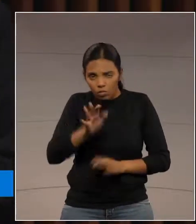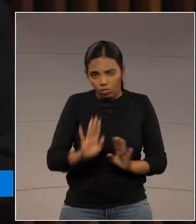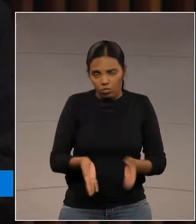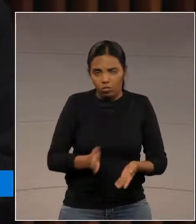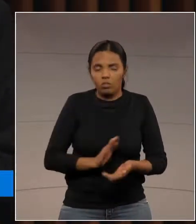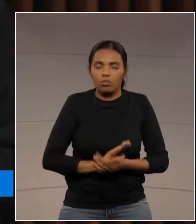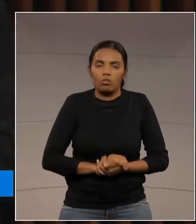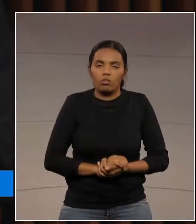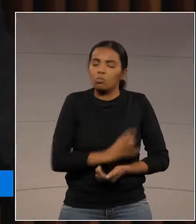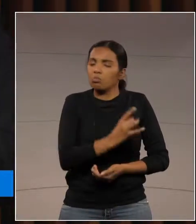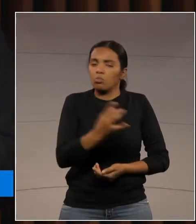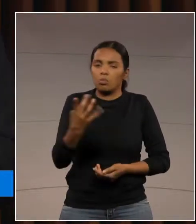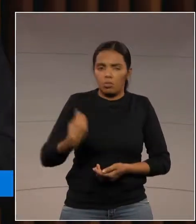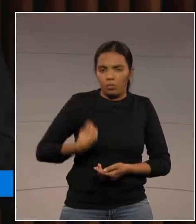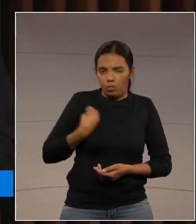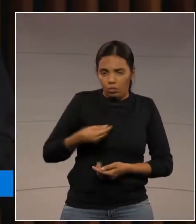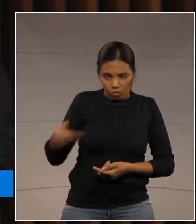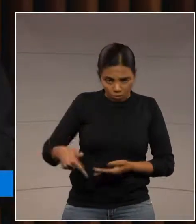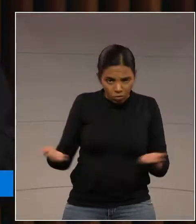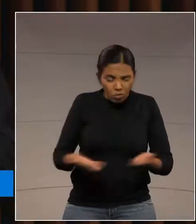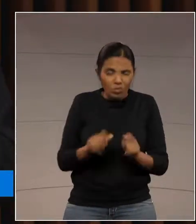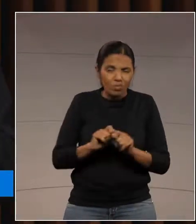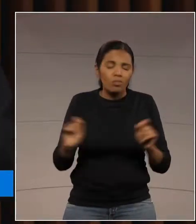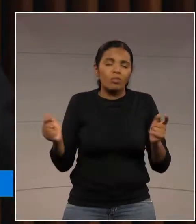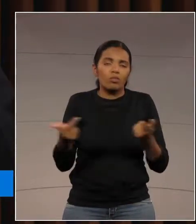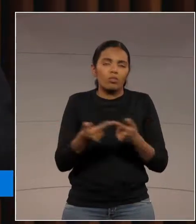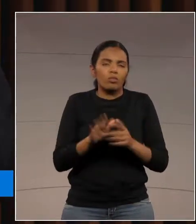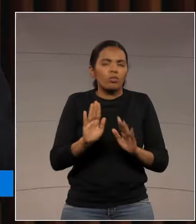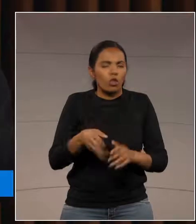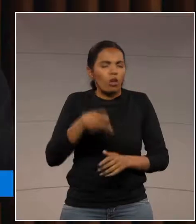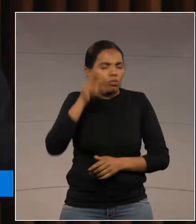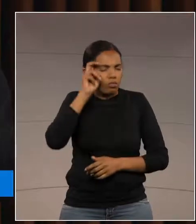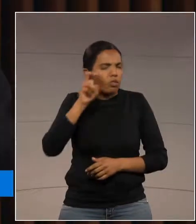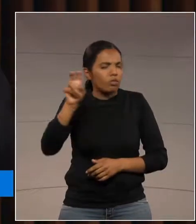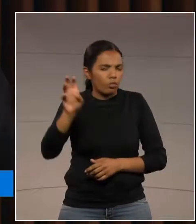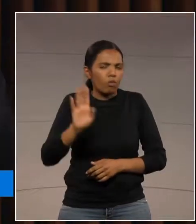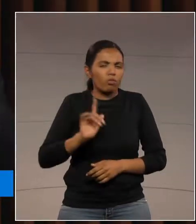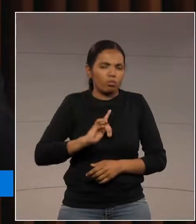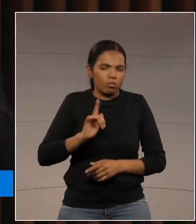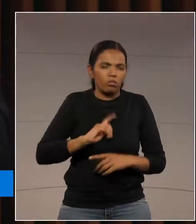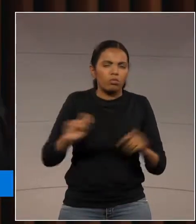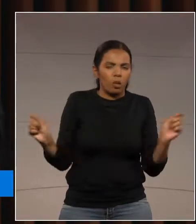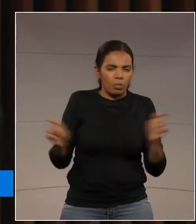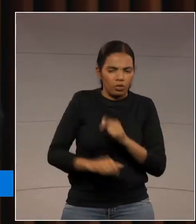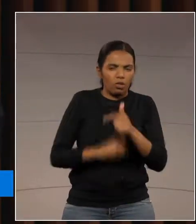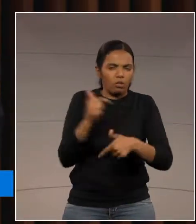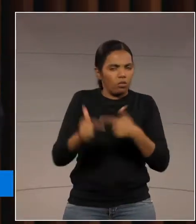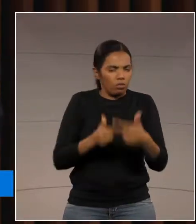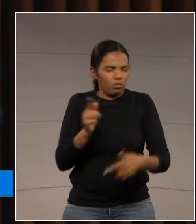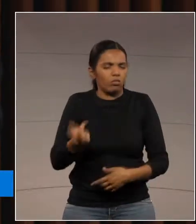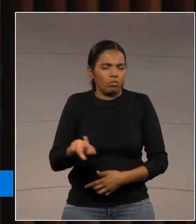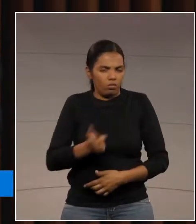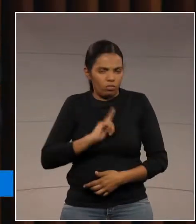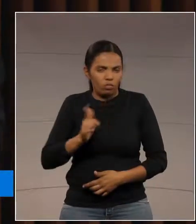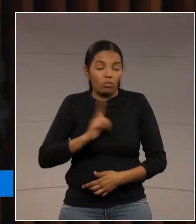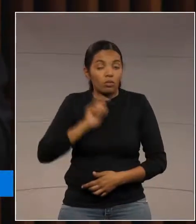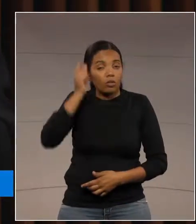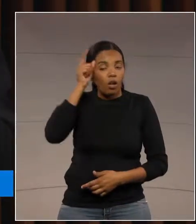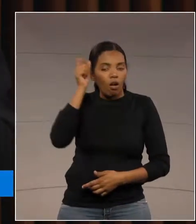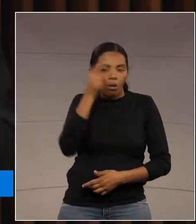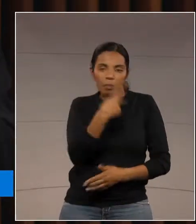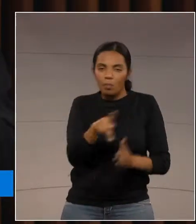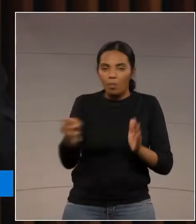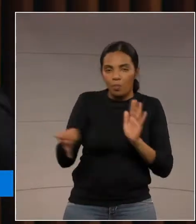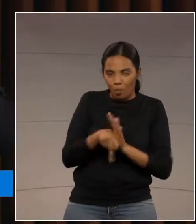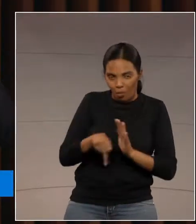tem. Cada um que veio aqui veio pela sua inteligência, pela sua capacidade de trabalho, pelas suas ideias.